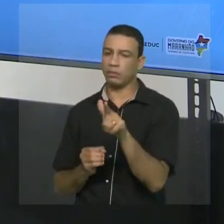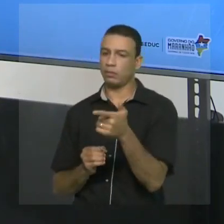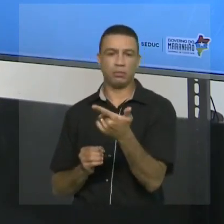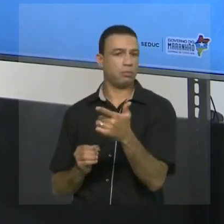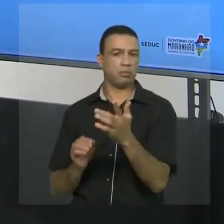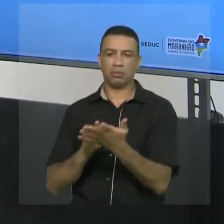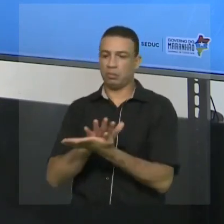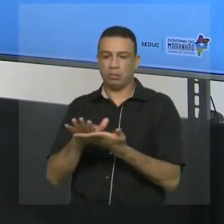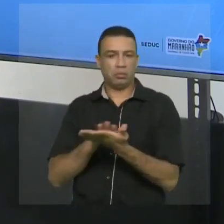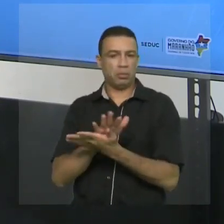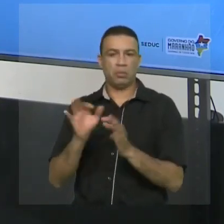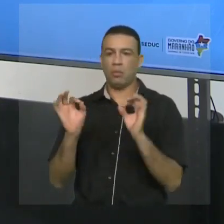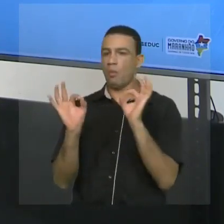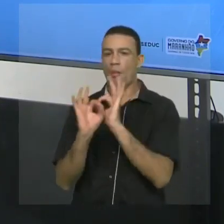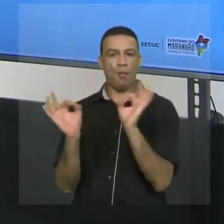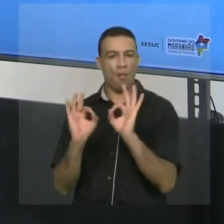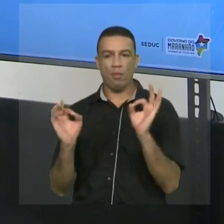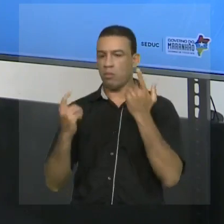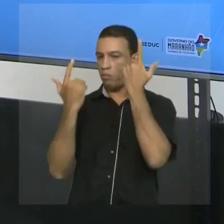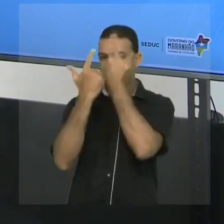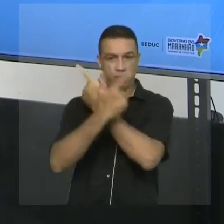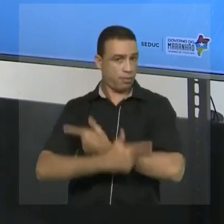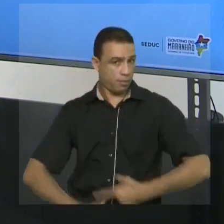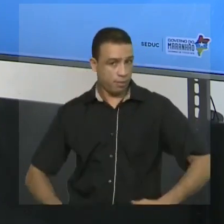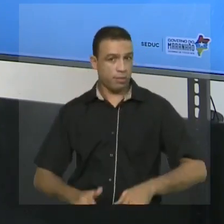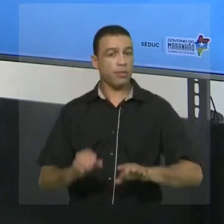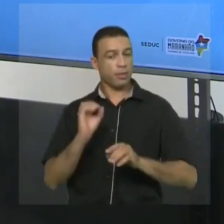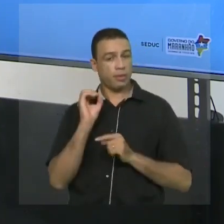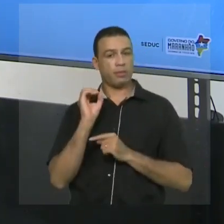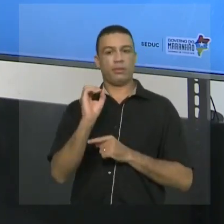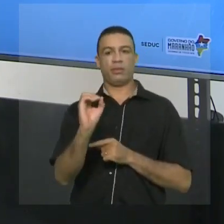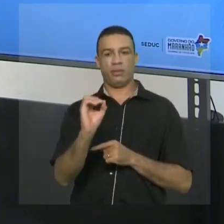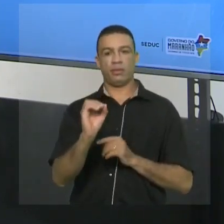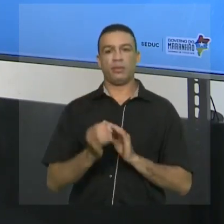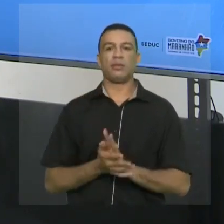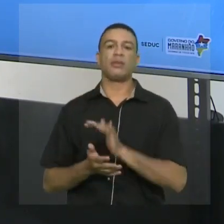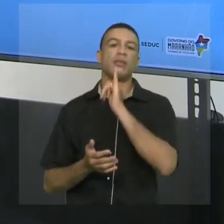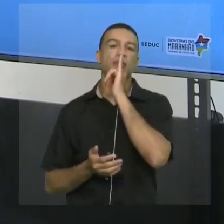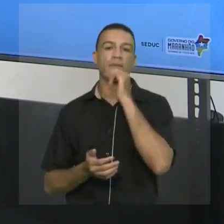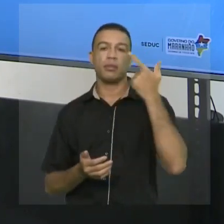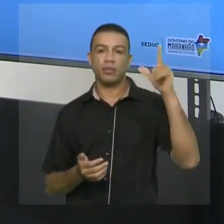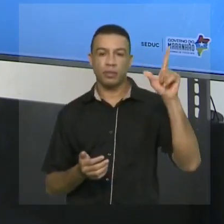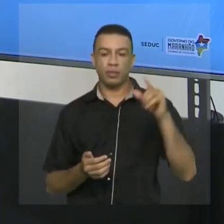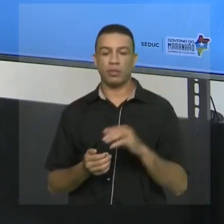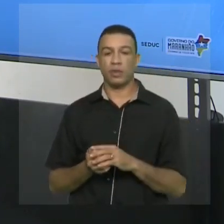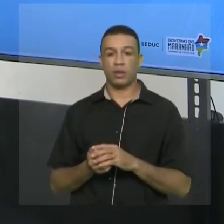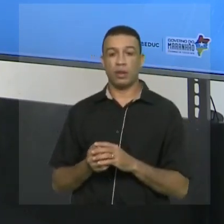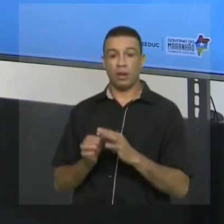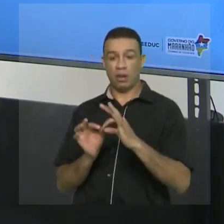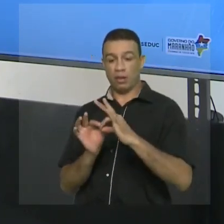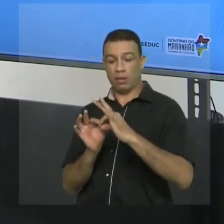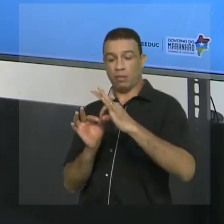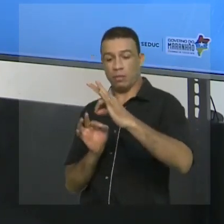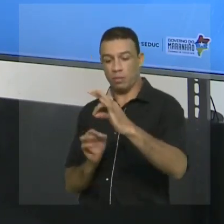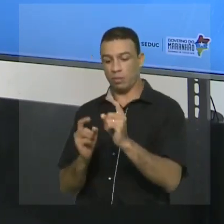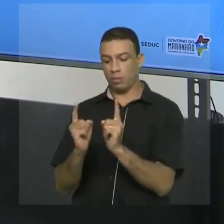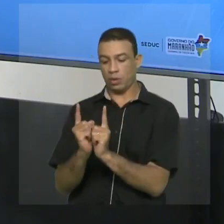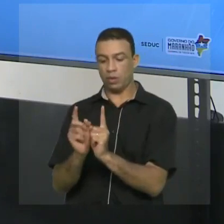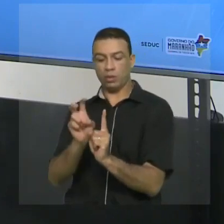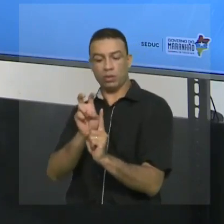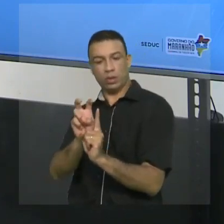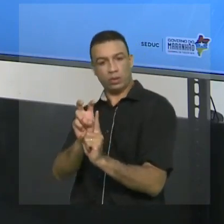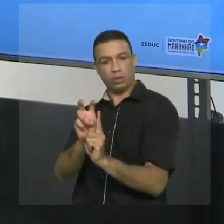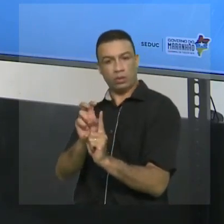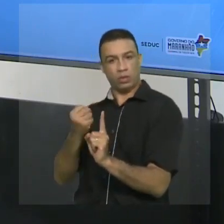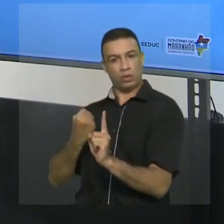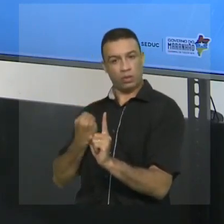meu módulo de zero é o próprio zero. Perfeito? Próximo exemplo. Módulo de cinco. Turma, eu tenho um módulo de mais